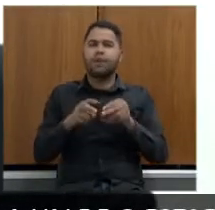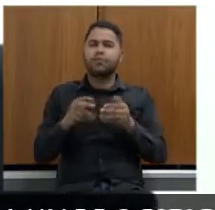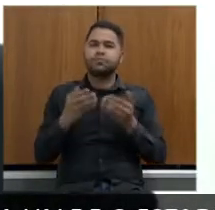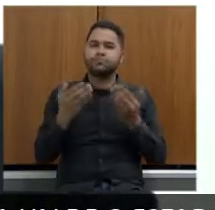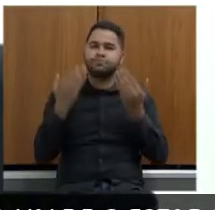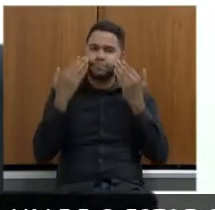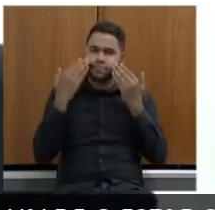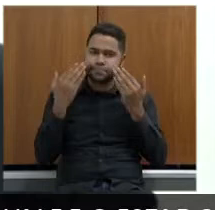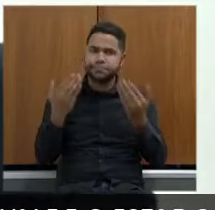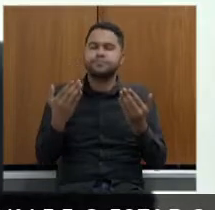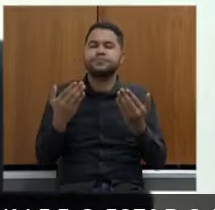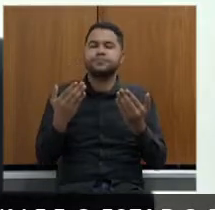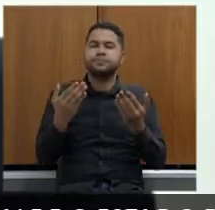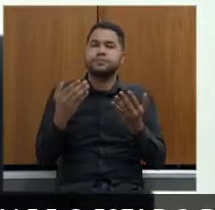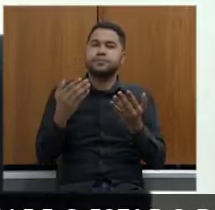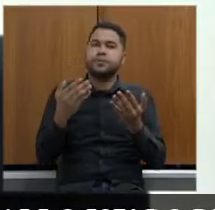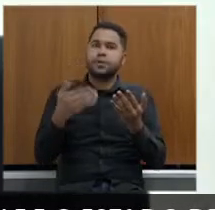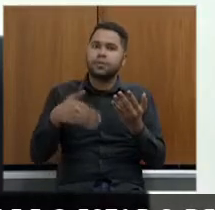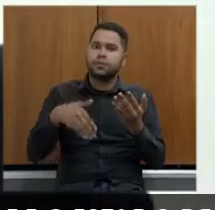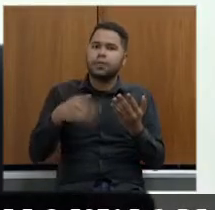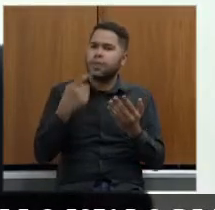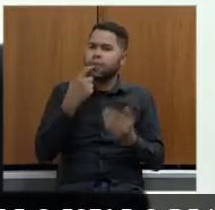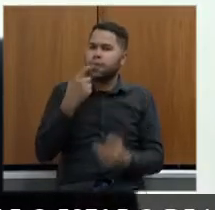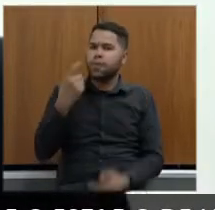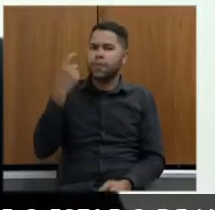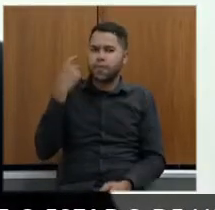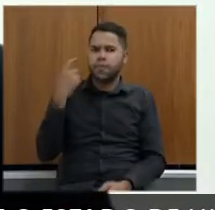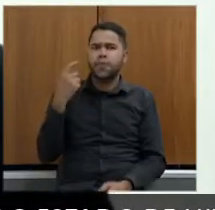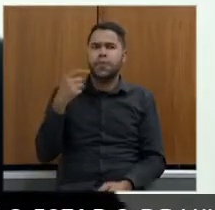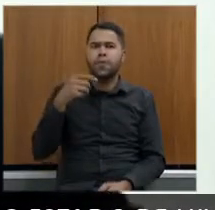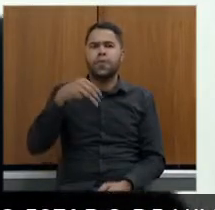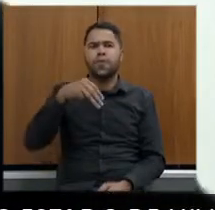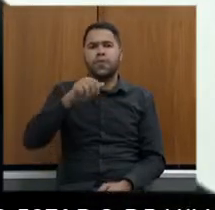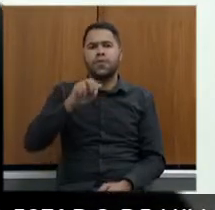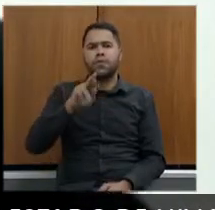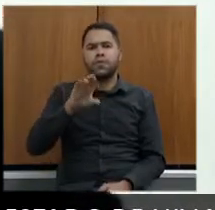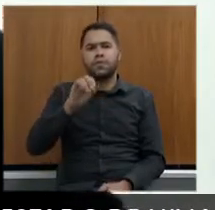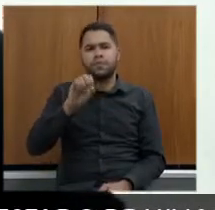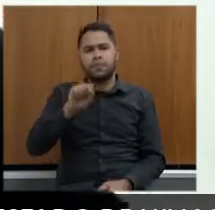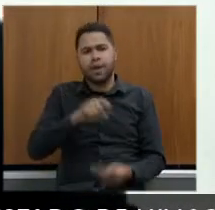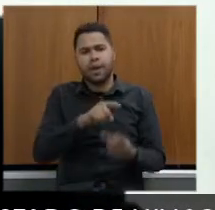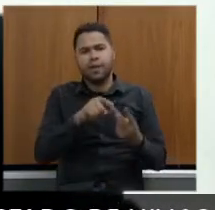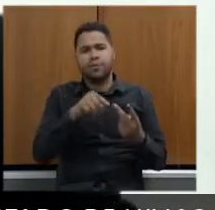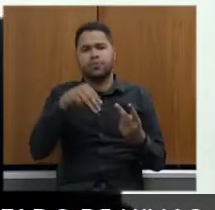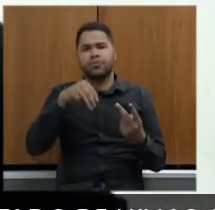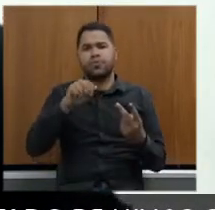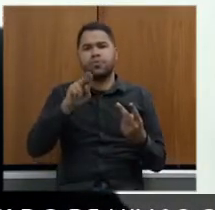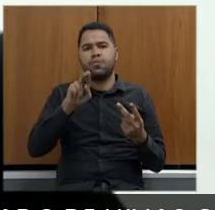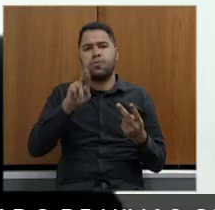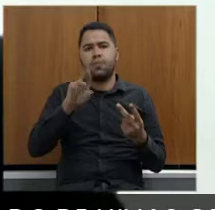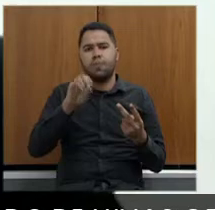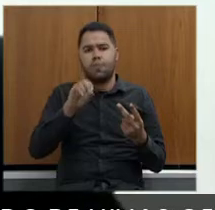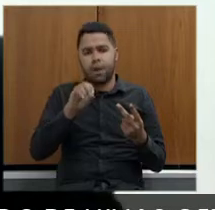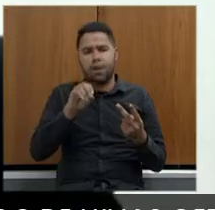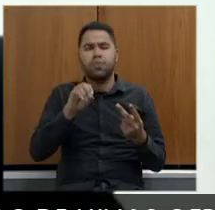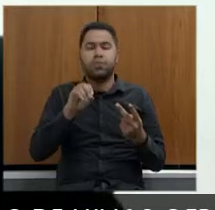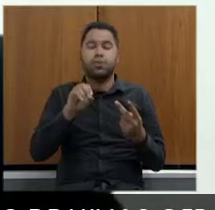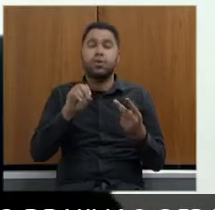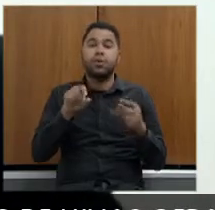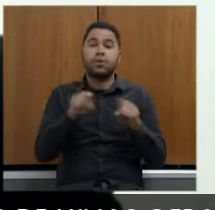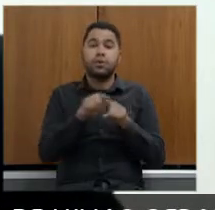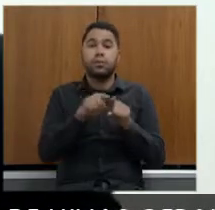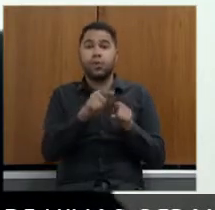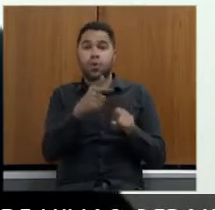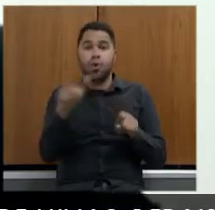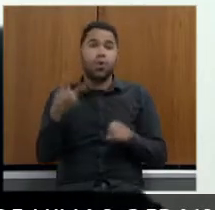tivemos inclusive mais cedo ali o Marcos Mauro Tramonte vi mais cedo outros deputados que tivemos em Loc